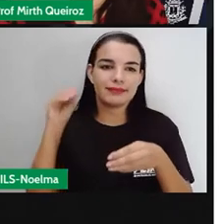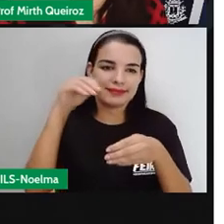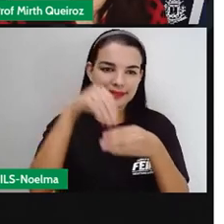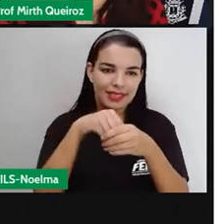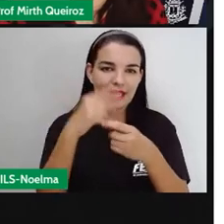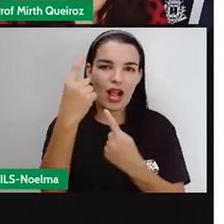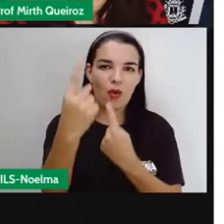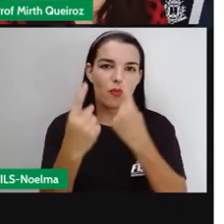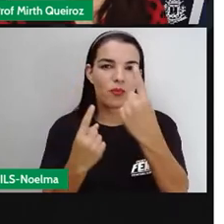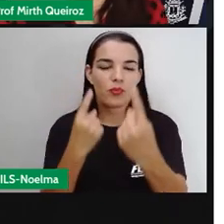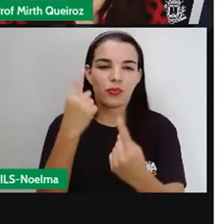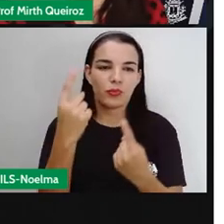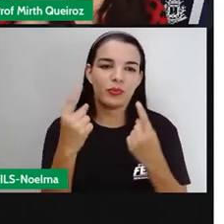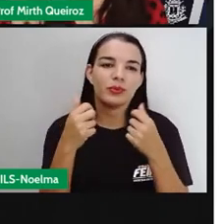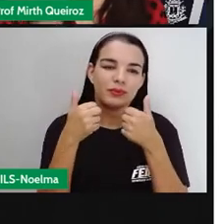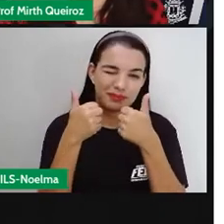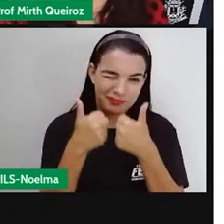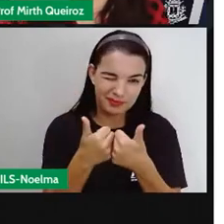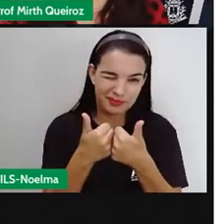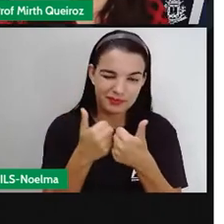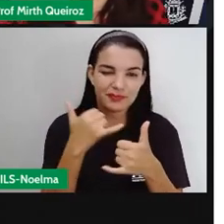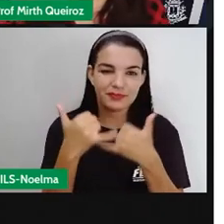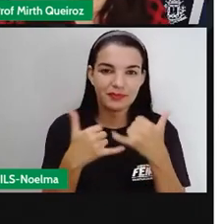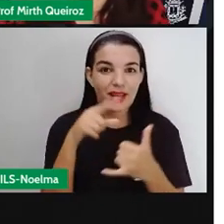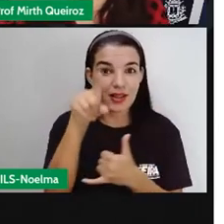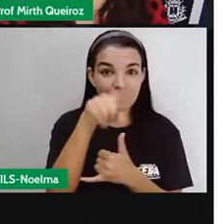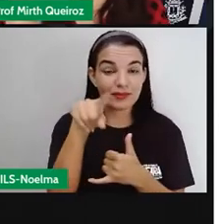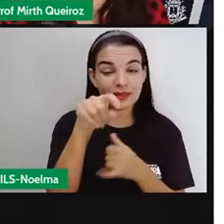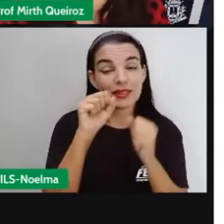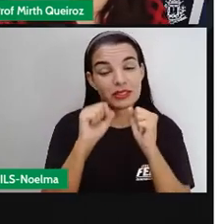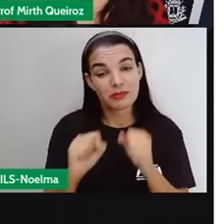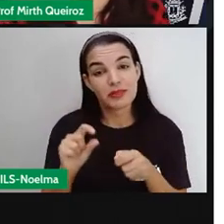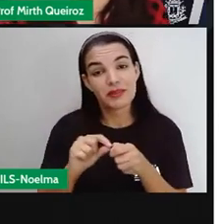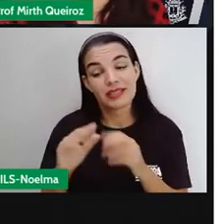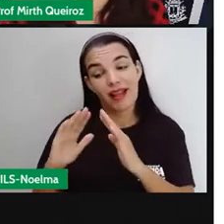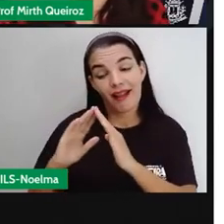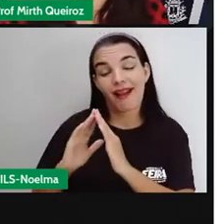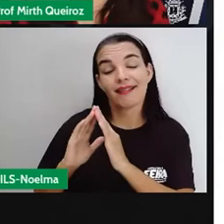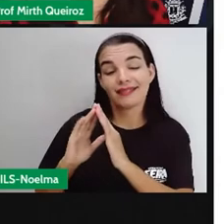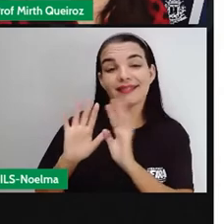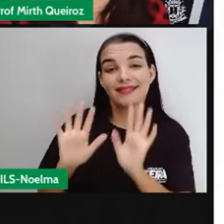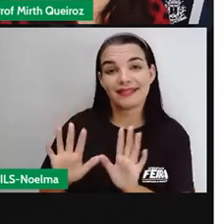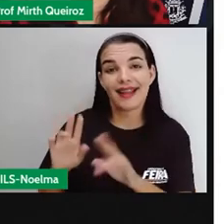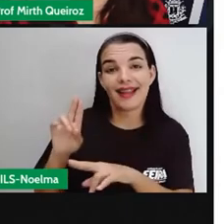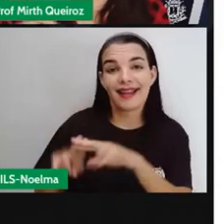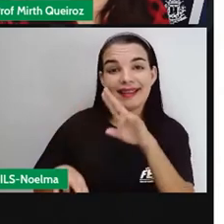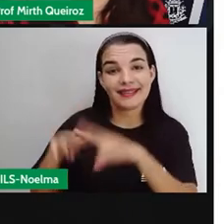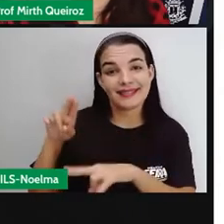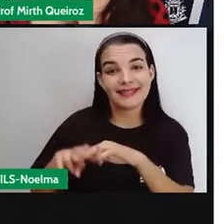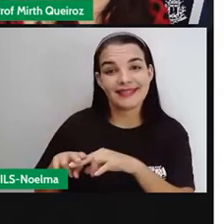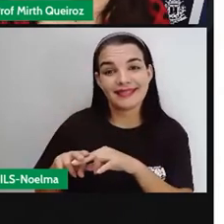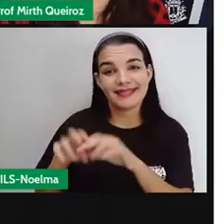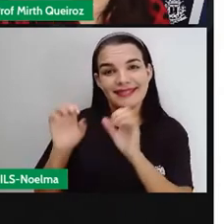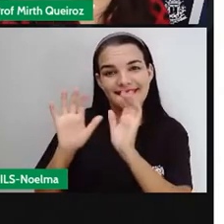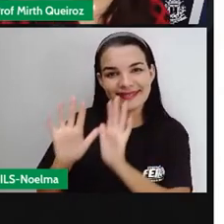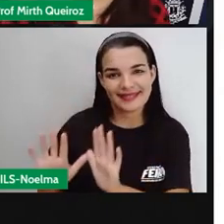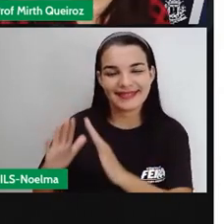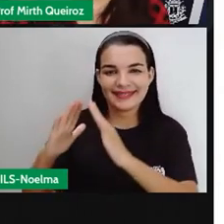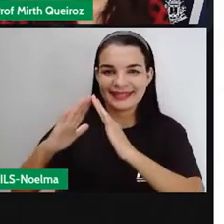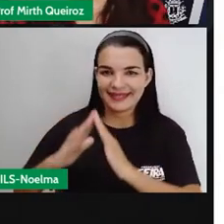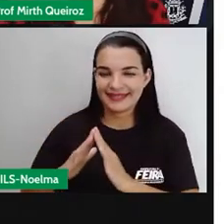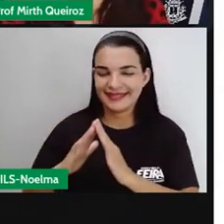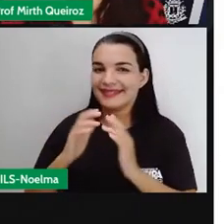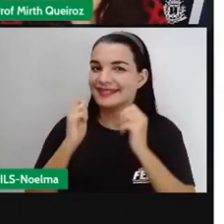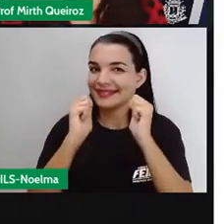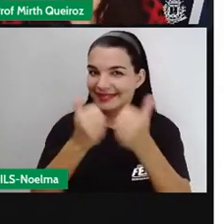algumas brincadeiras que vocês podem fazer em casa, né? Em festa junina, em quarentena, aí na casa